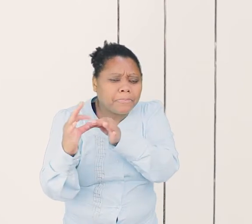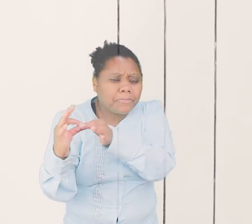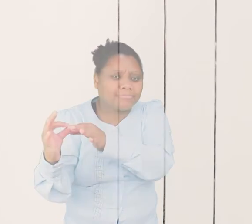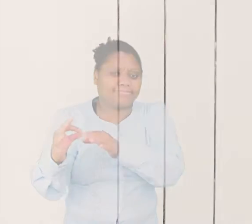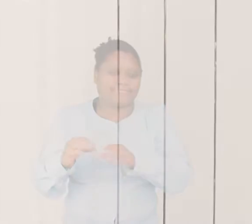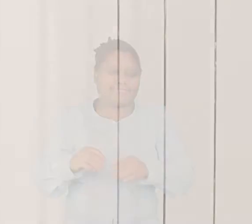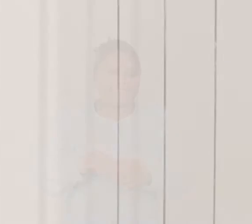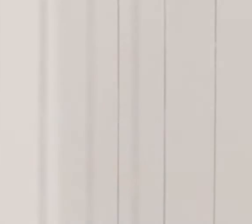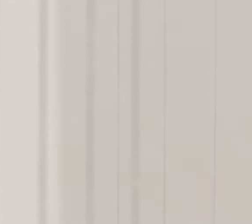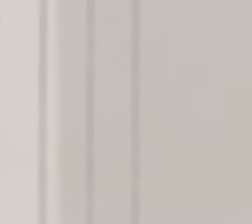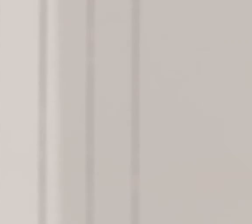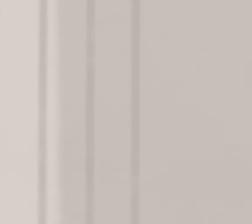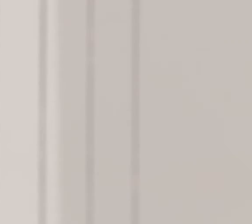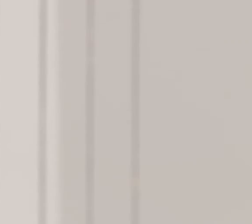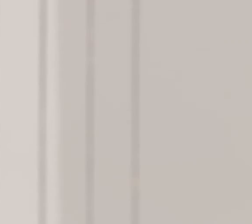contexto para a música.